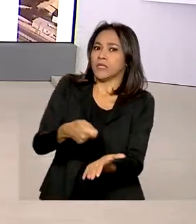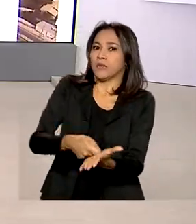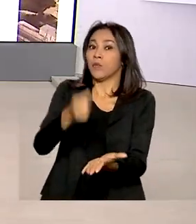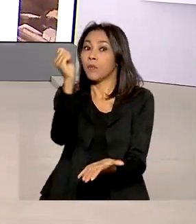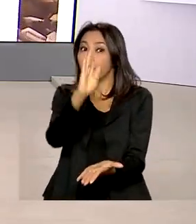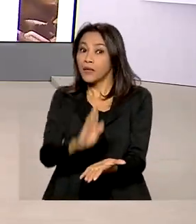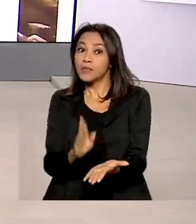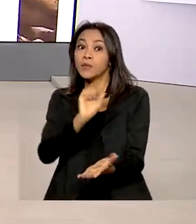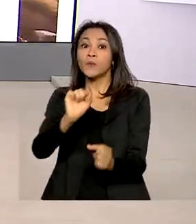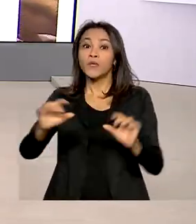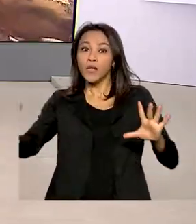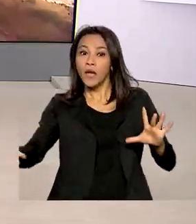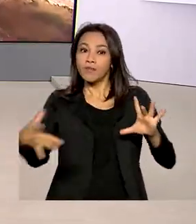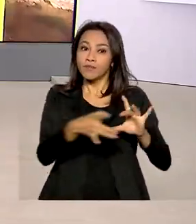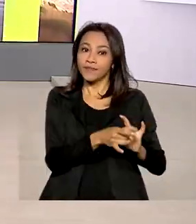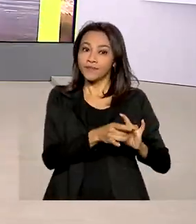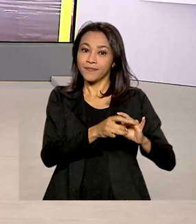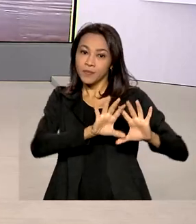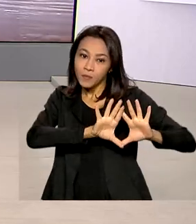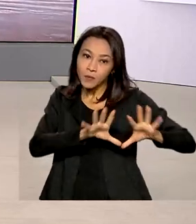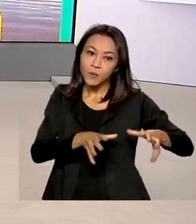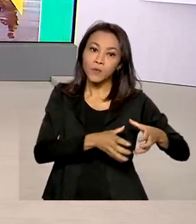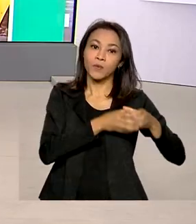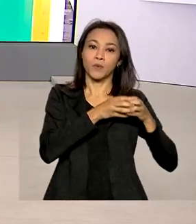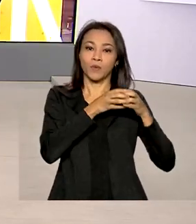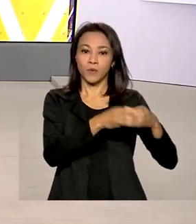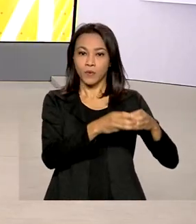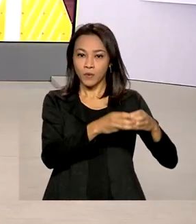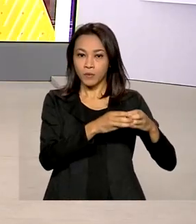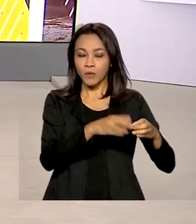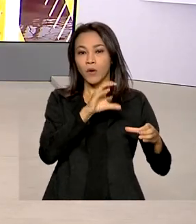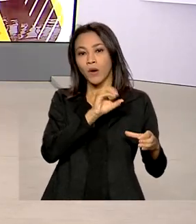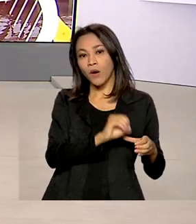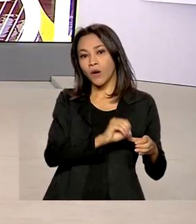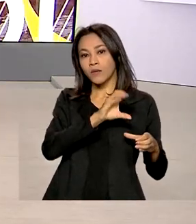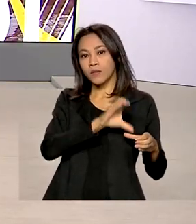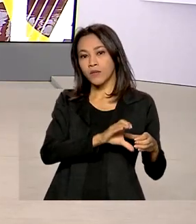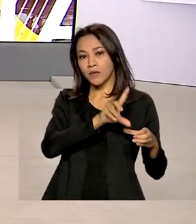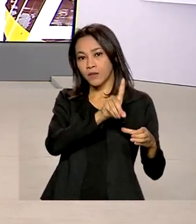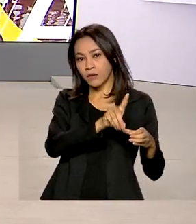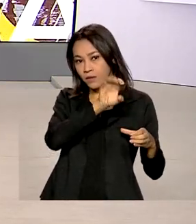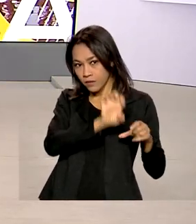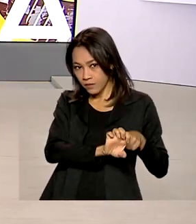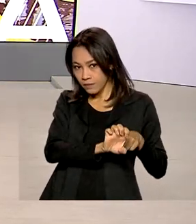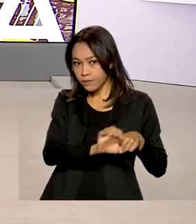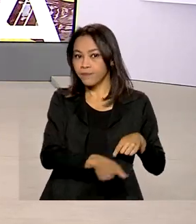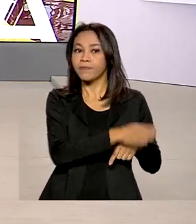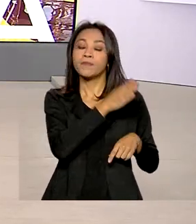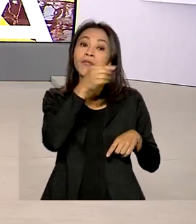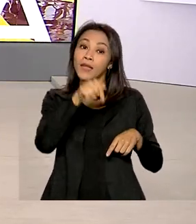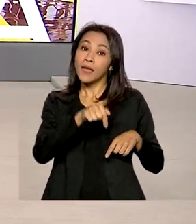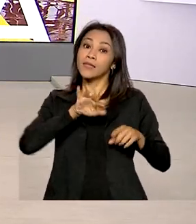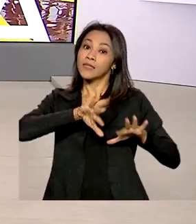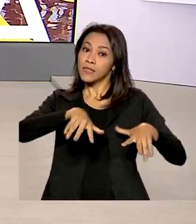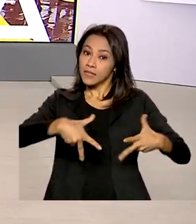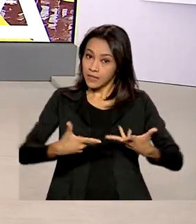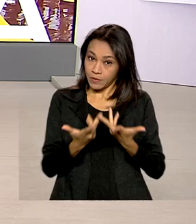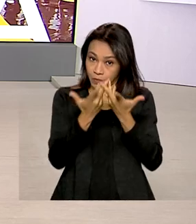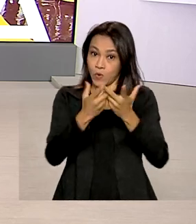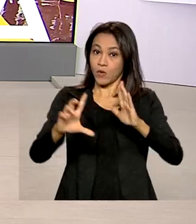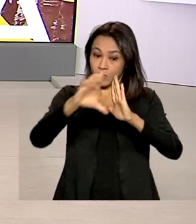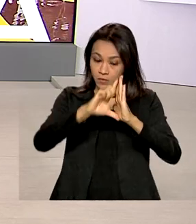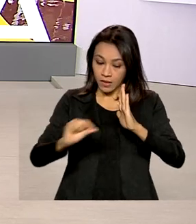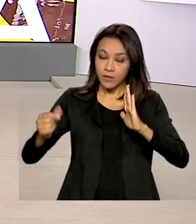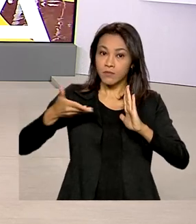Brasil integrar a Organização para a Cooperação e Desenvolvimento Econômico, a OCDE. Durante a cerimônia no